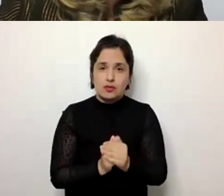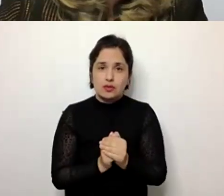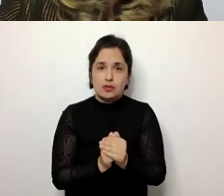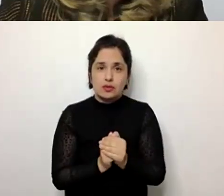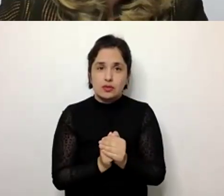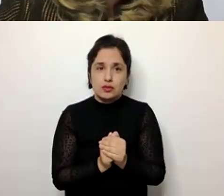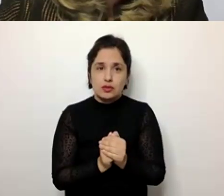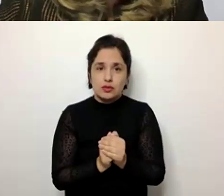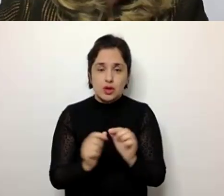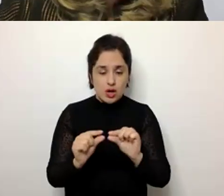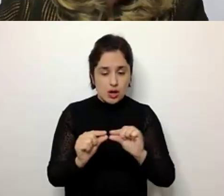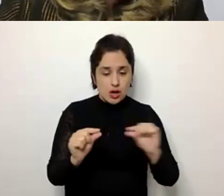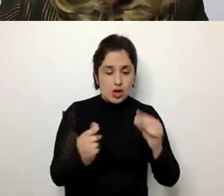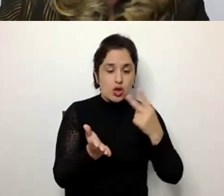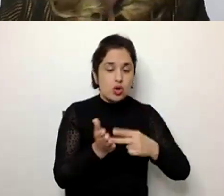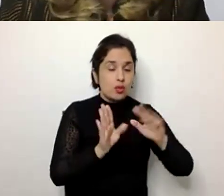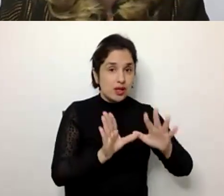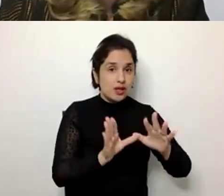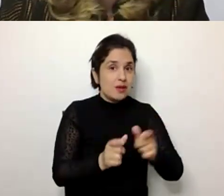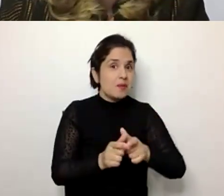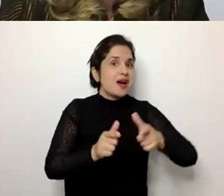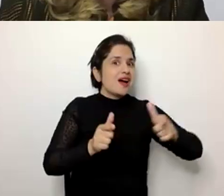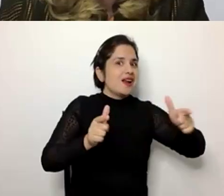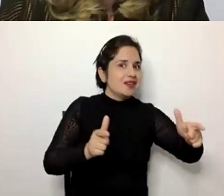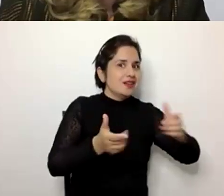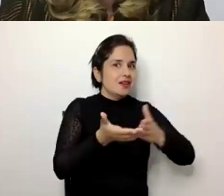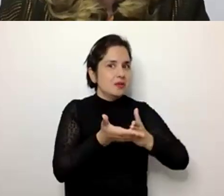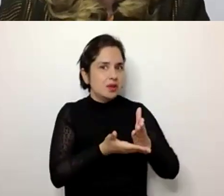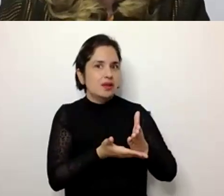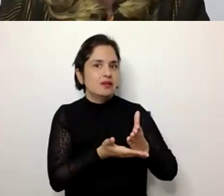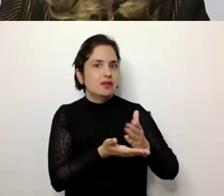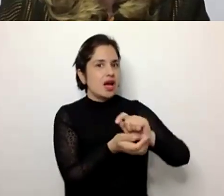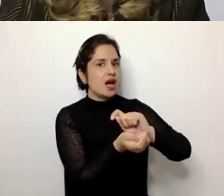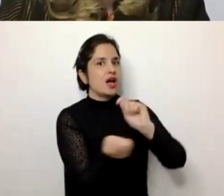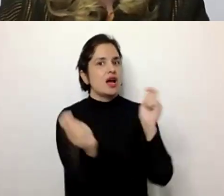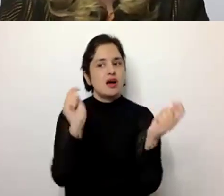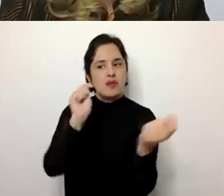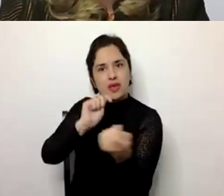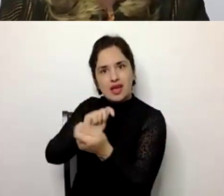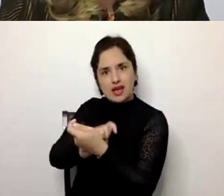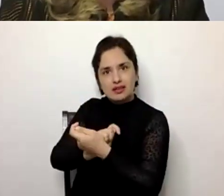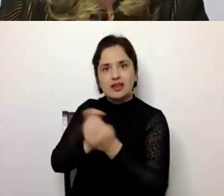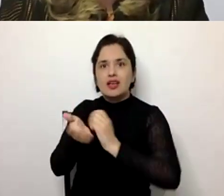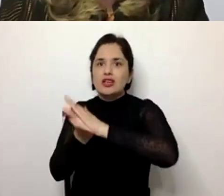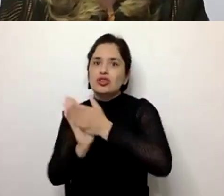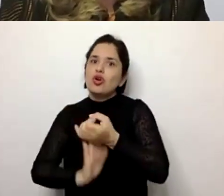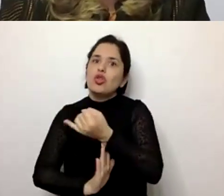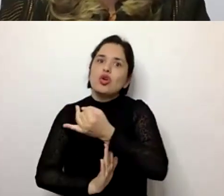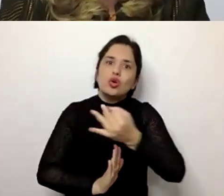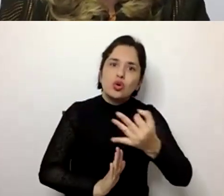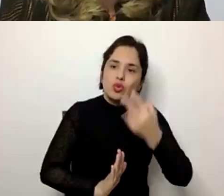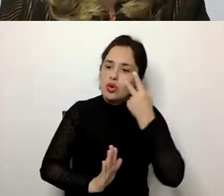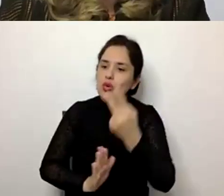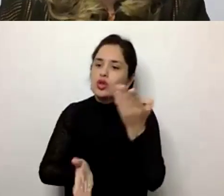na franja de 2010 é muito mais grande e começam a invertir, já, justamente, toda esta cifra, quando miramos as cifras do